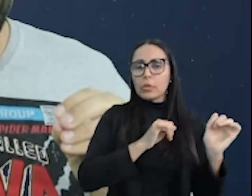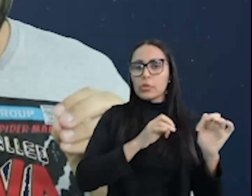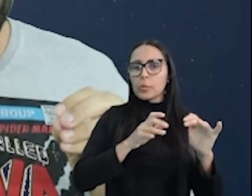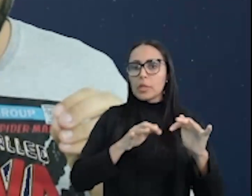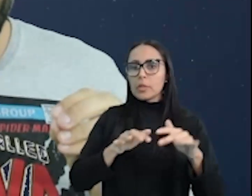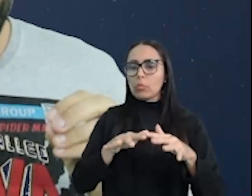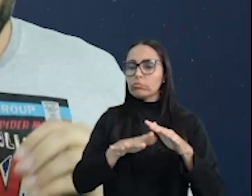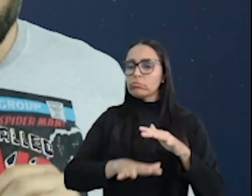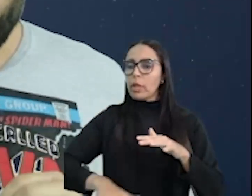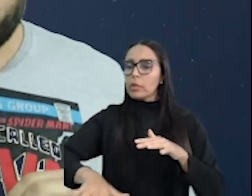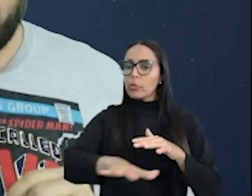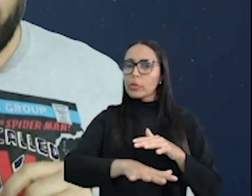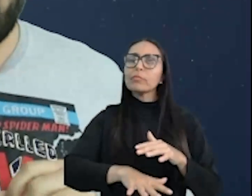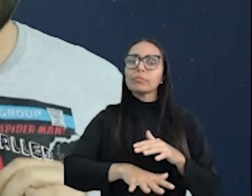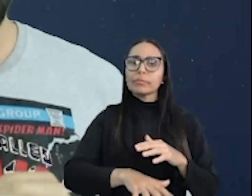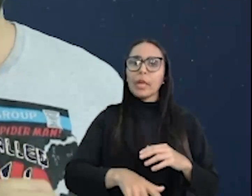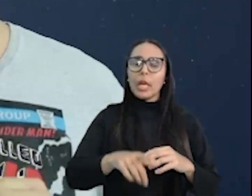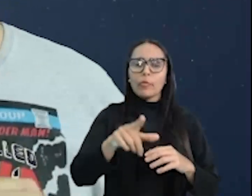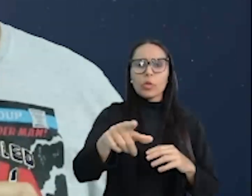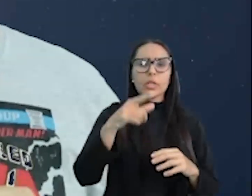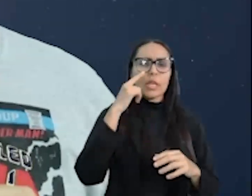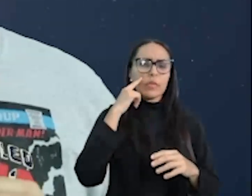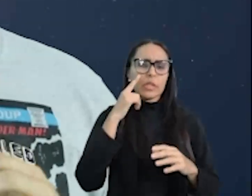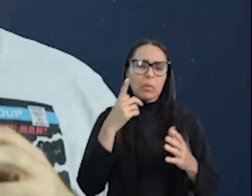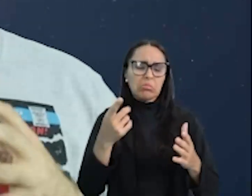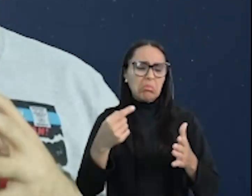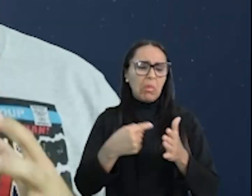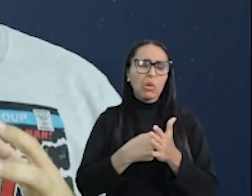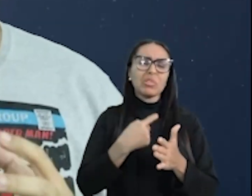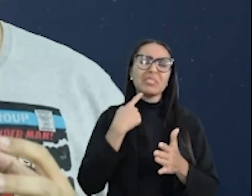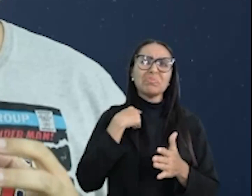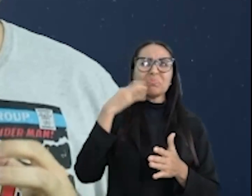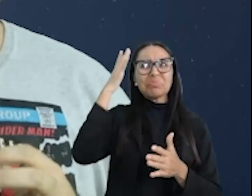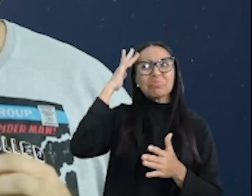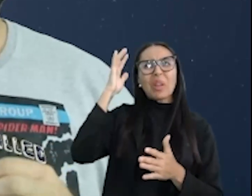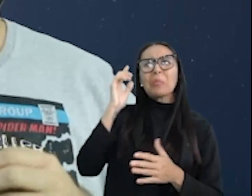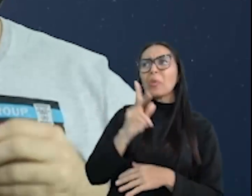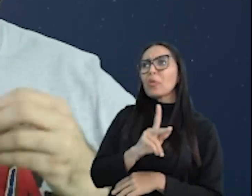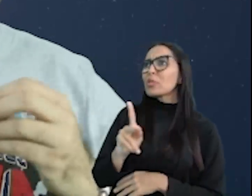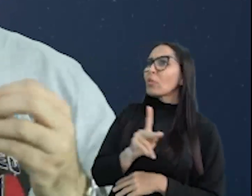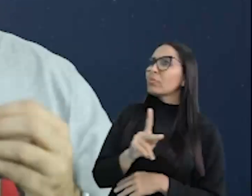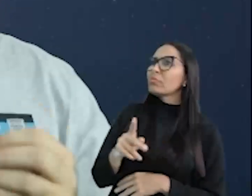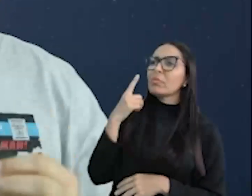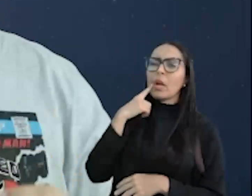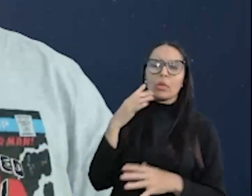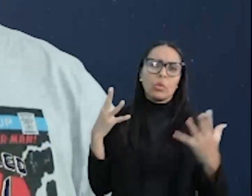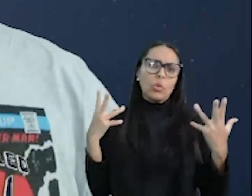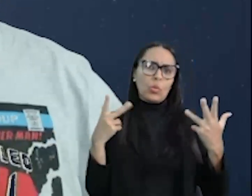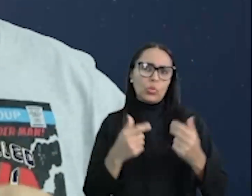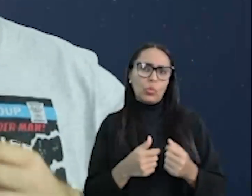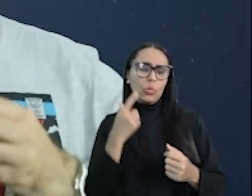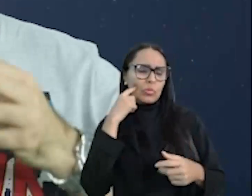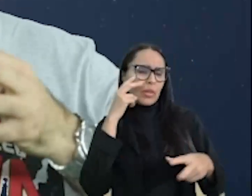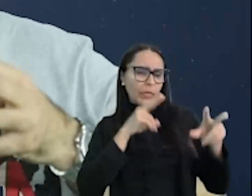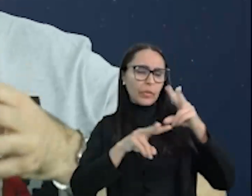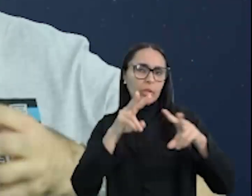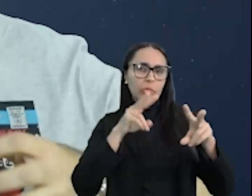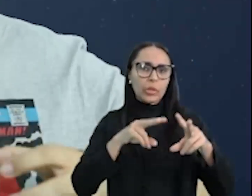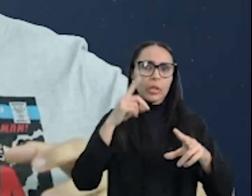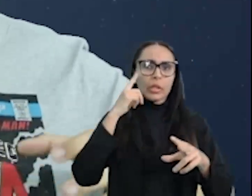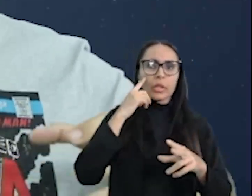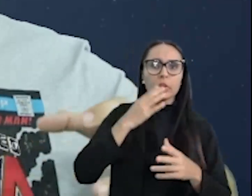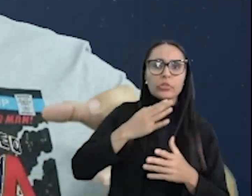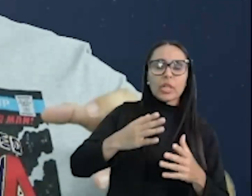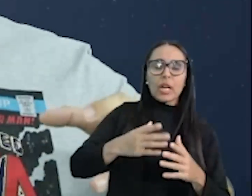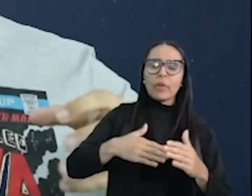territorial. E você deve estar se perguntando, Pimpão, todo mundo estava vendo que eles